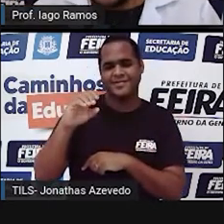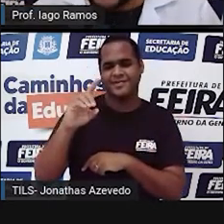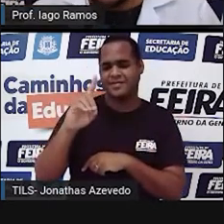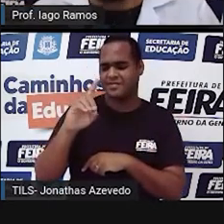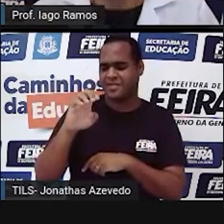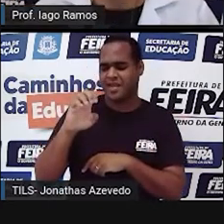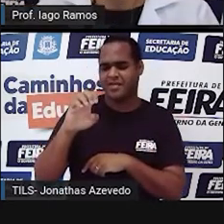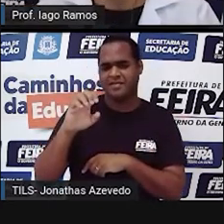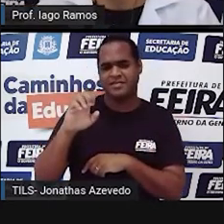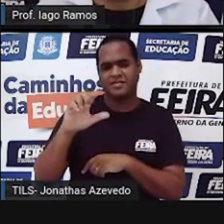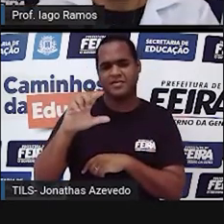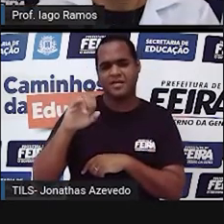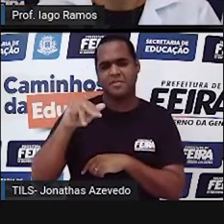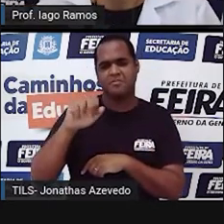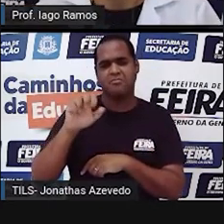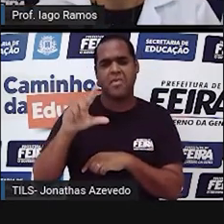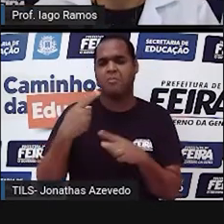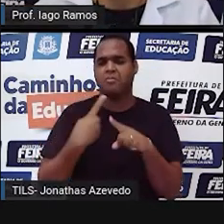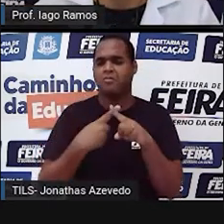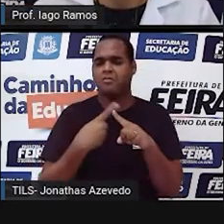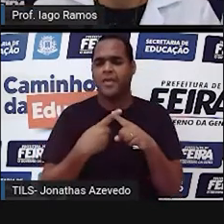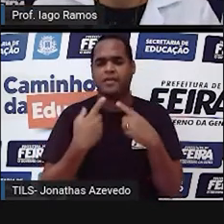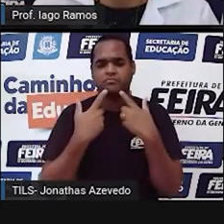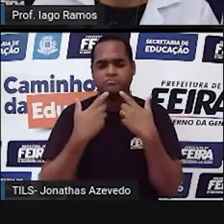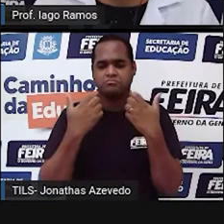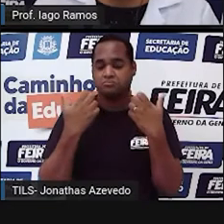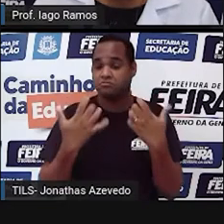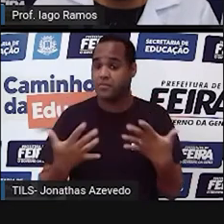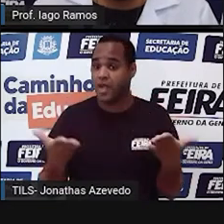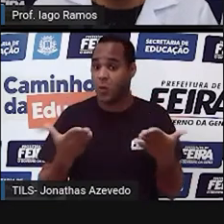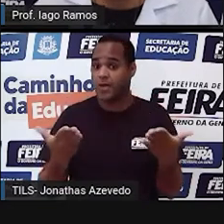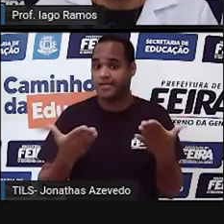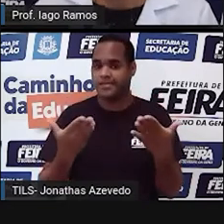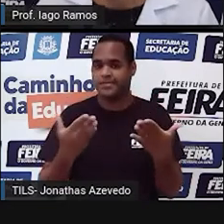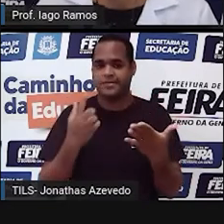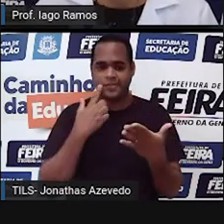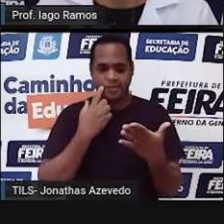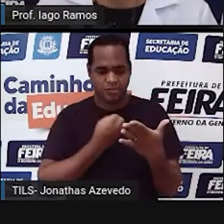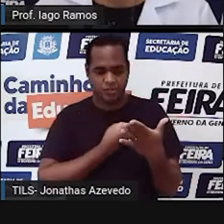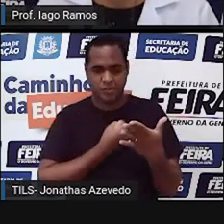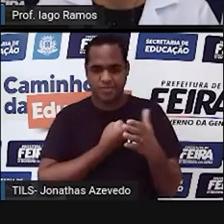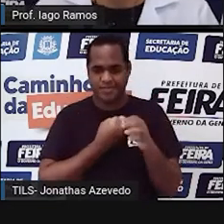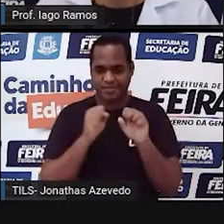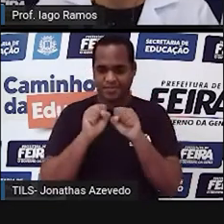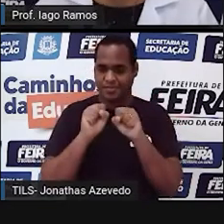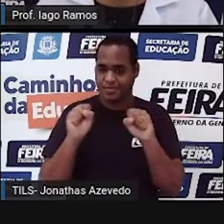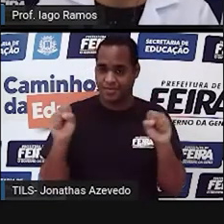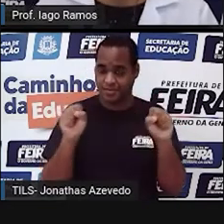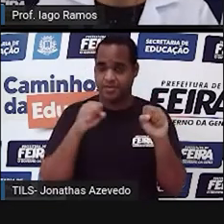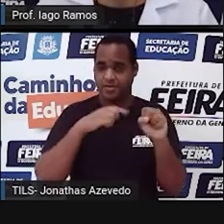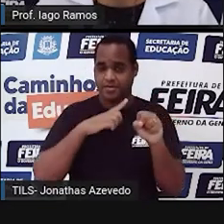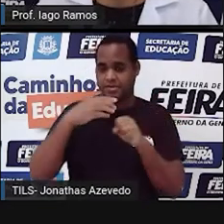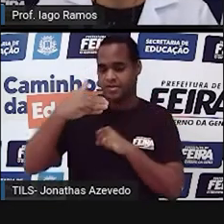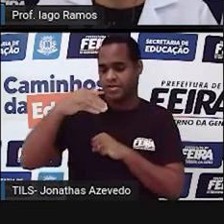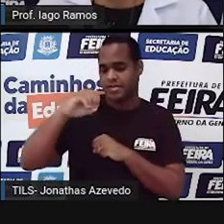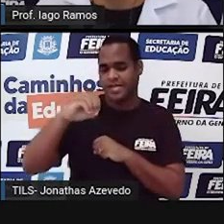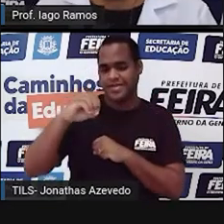10? Primeiro, porque no nosso sistema de numeração existem 10